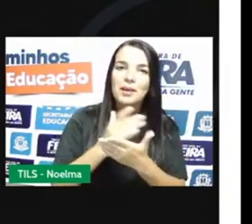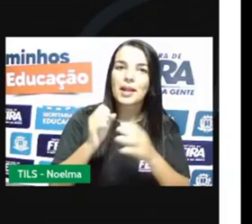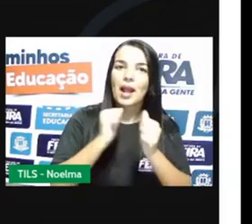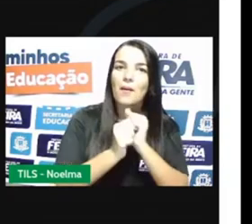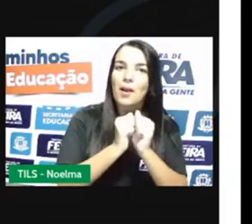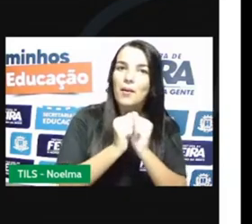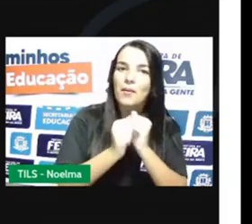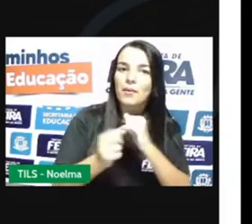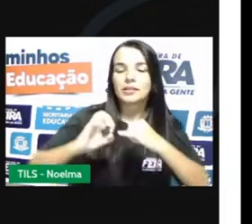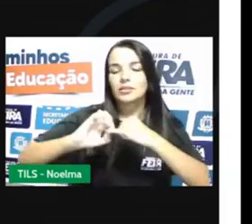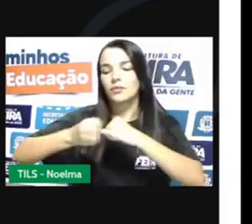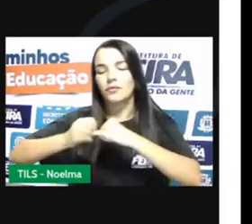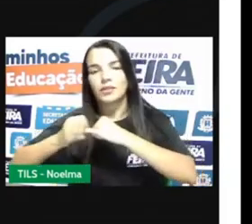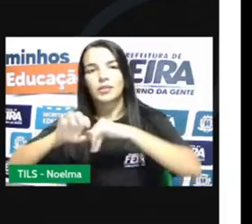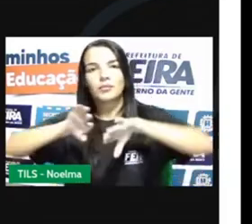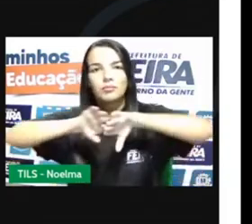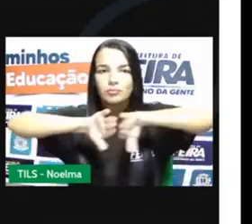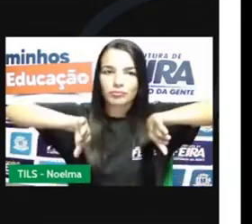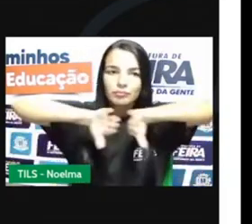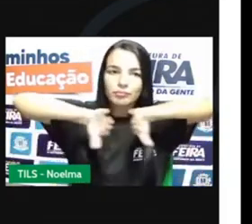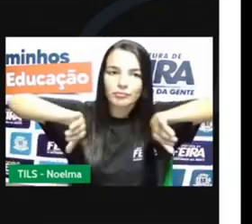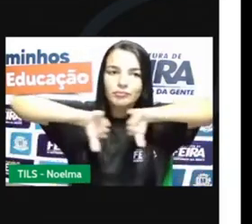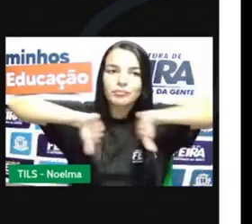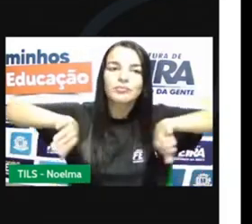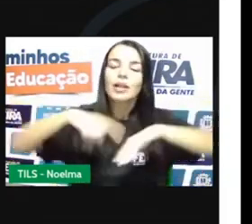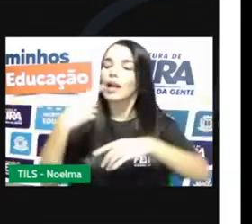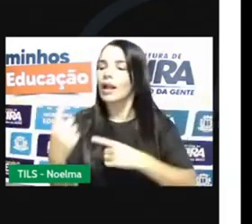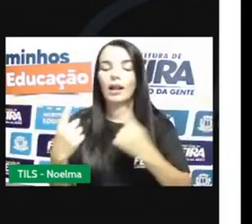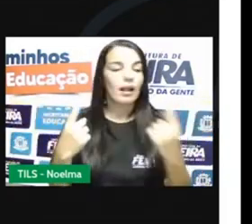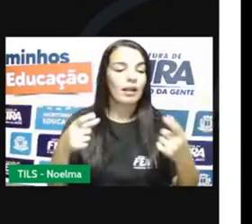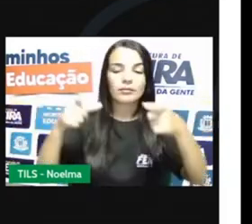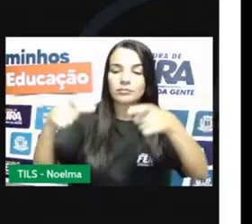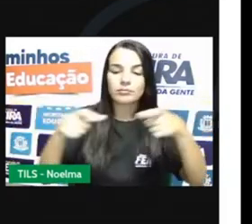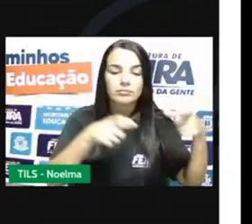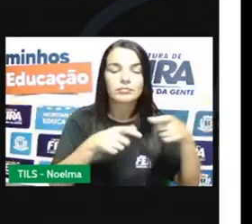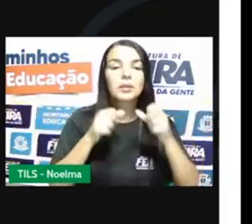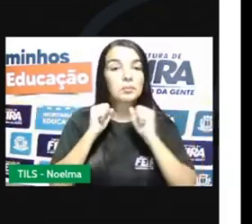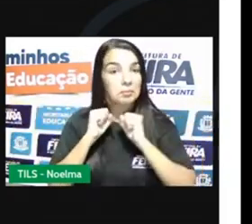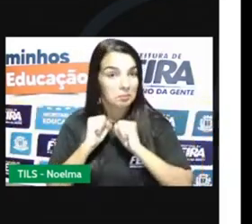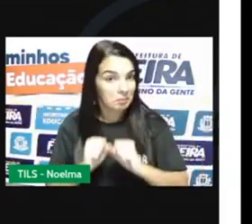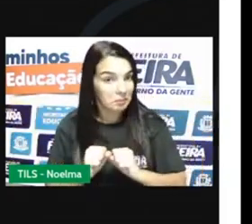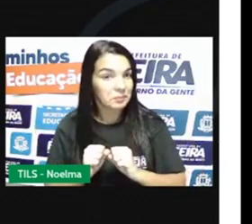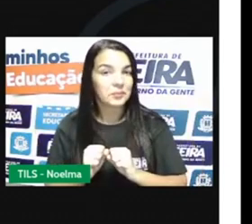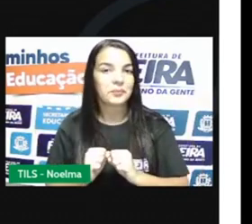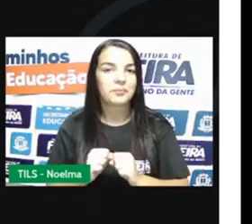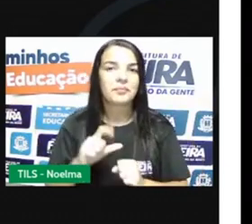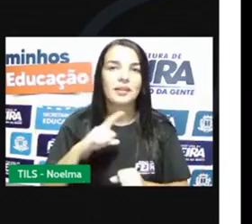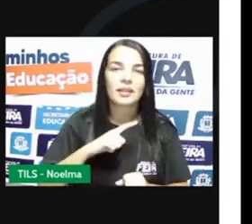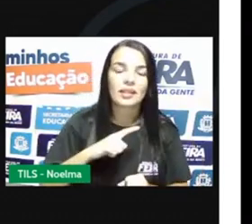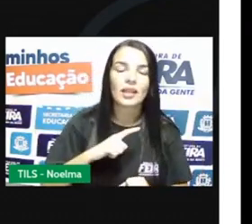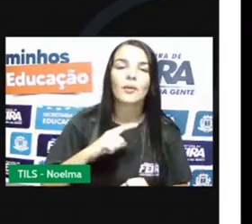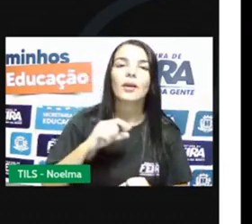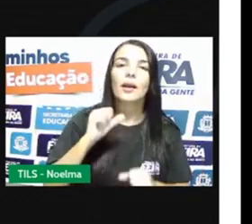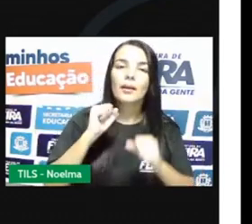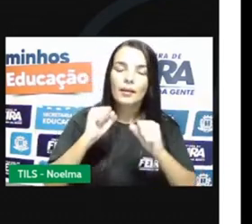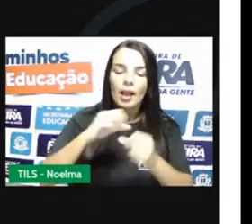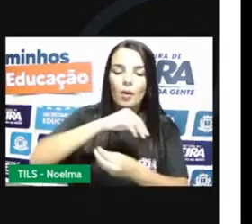arroz e separar o feijão aqui e colocar cada um em um lugar. Então, a gente vai dizer que é uma